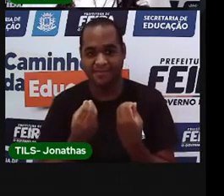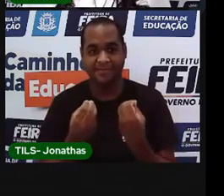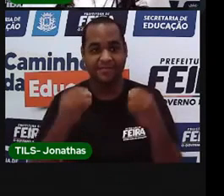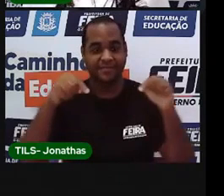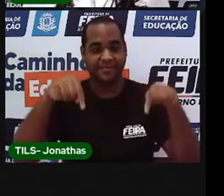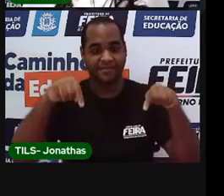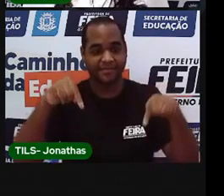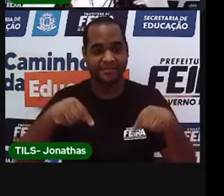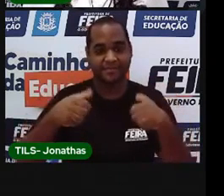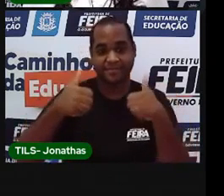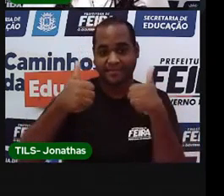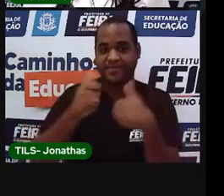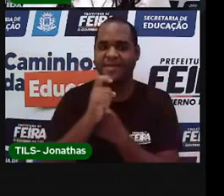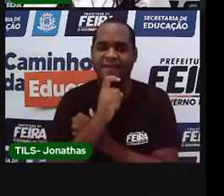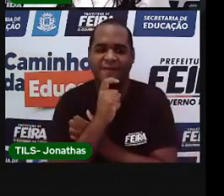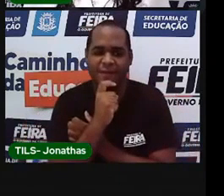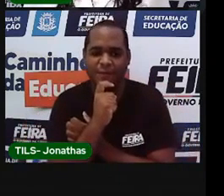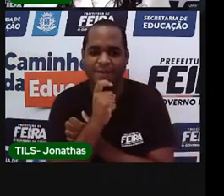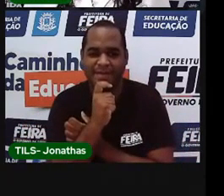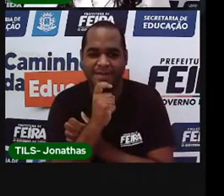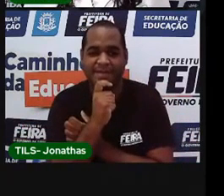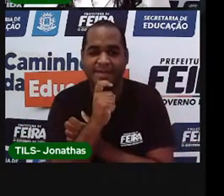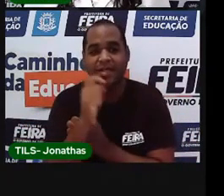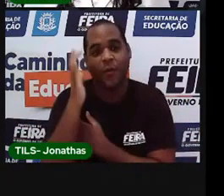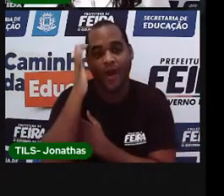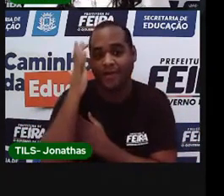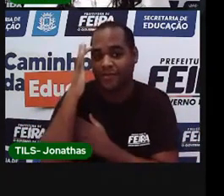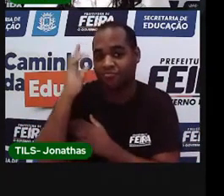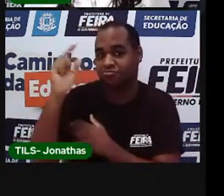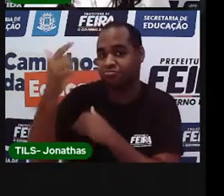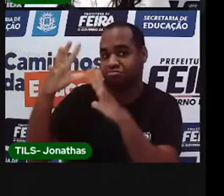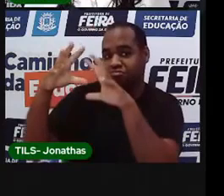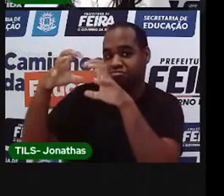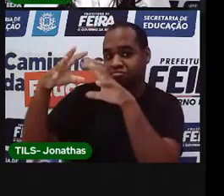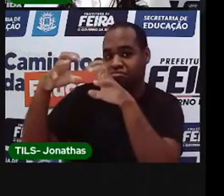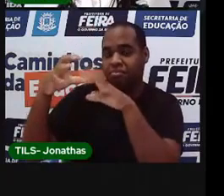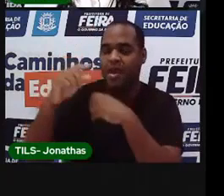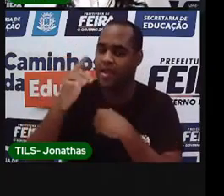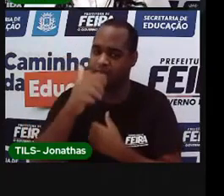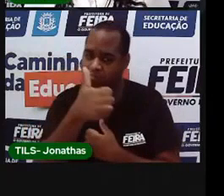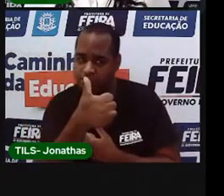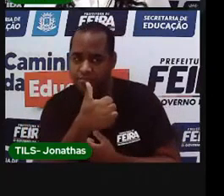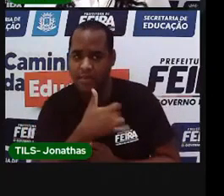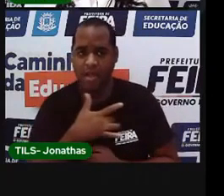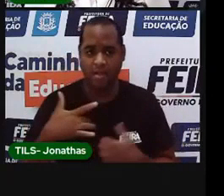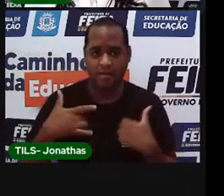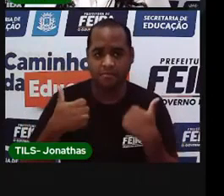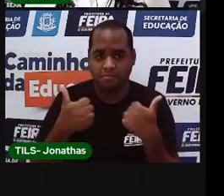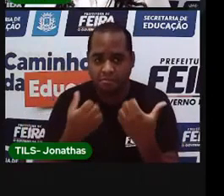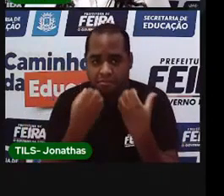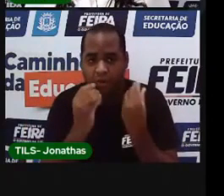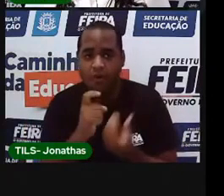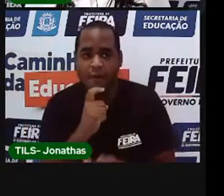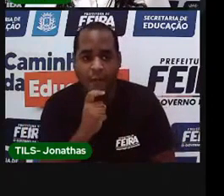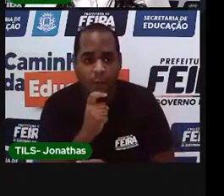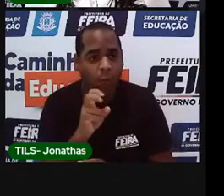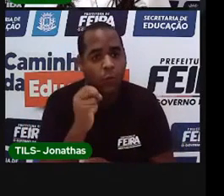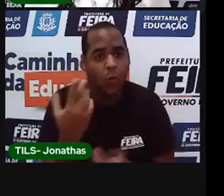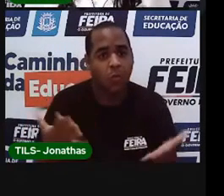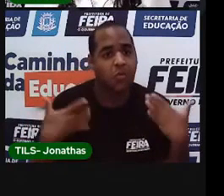Aqui a Pro tá com frio, eu acho que tá nublado. E aí onde você tá? Você tá sentindo frio ou tá sentindo calor?